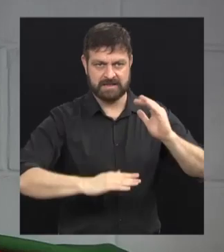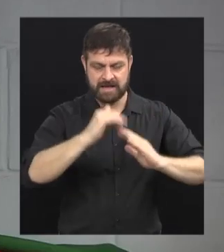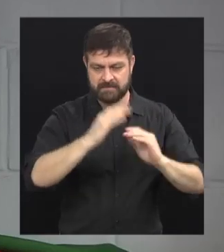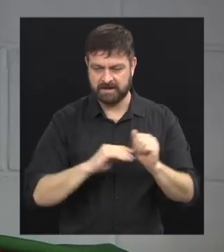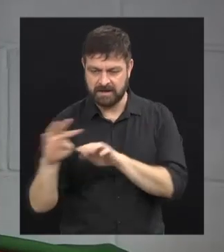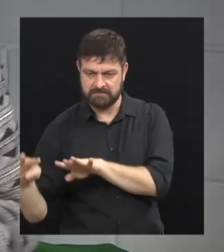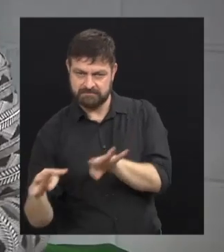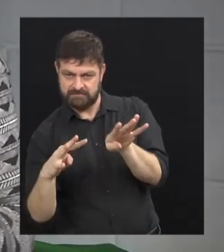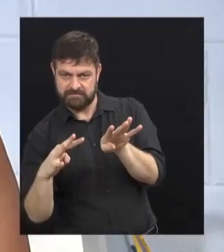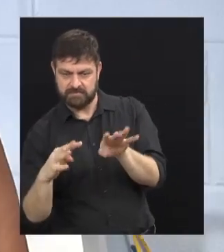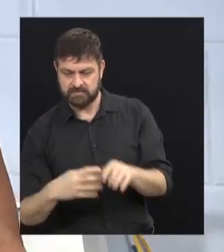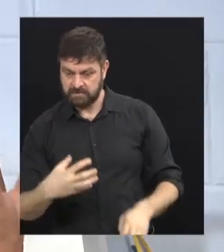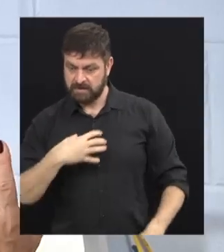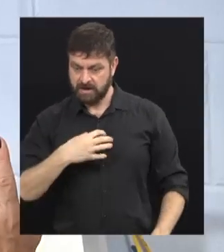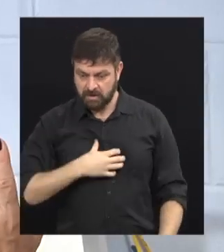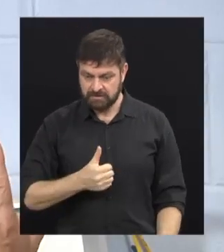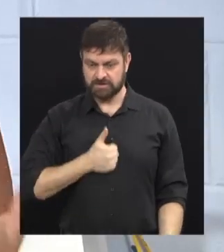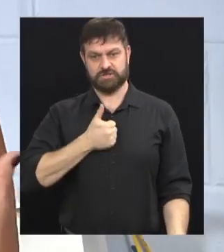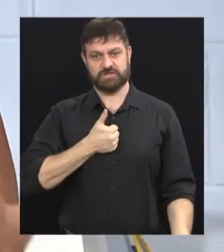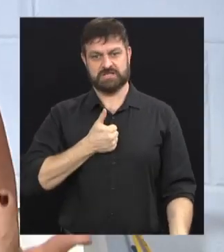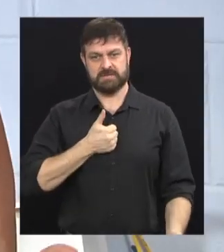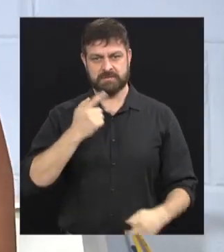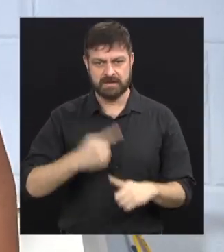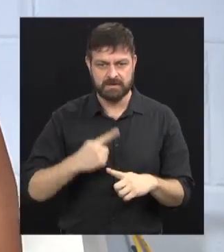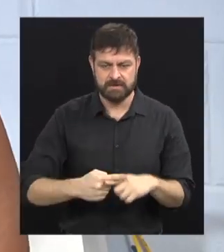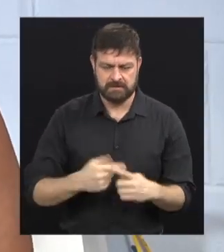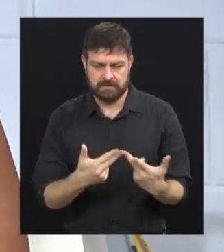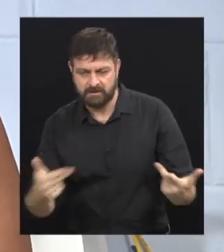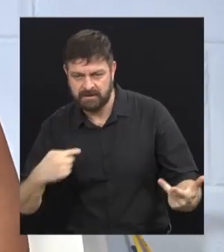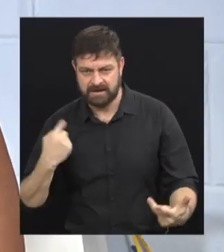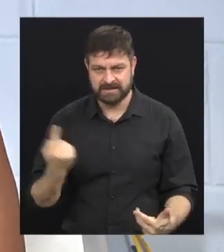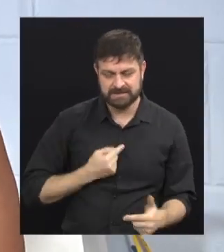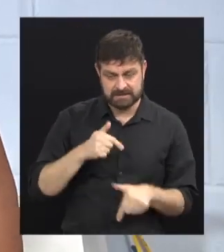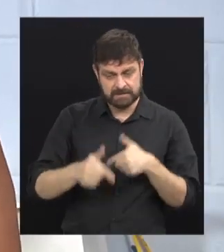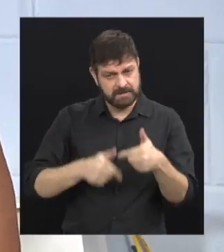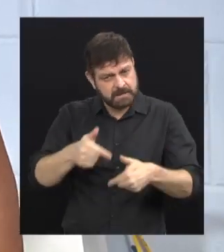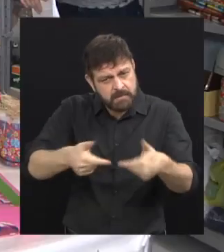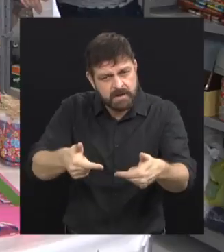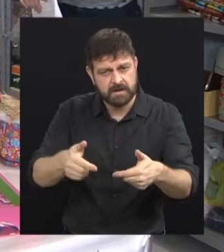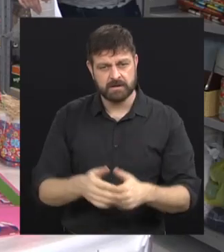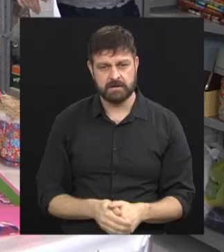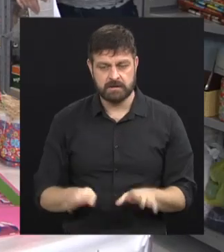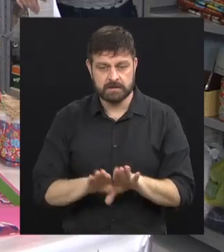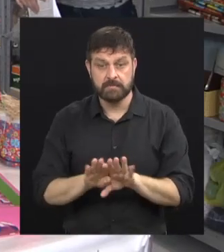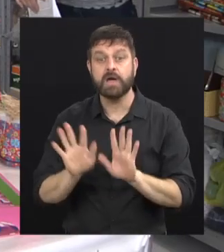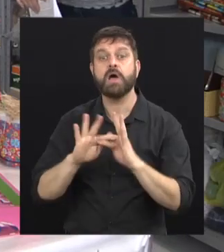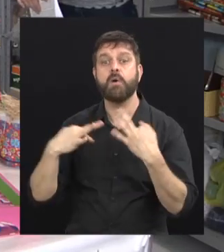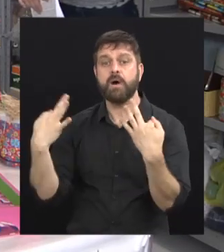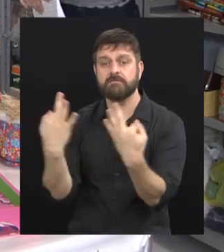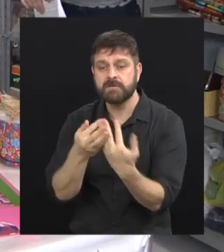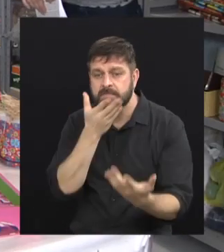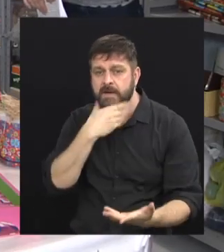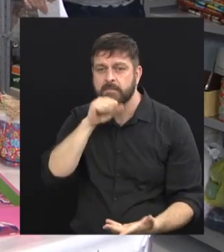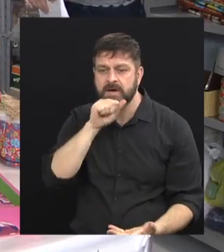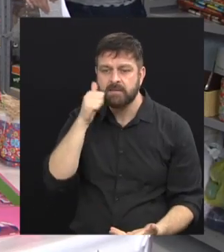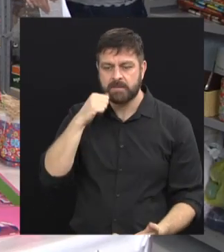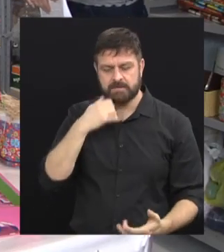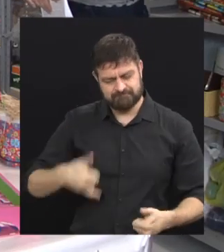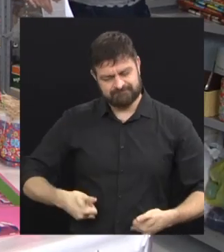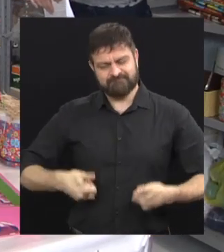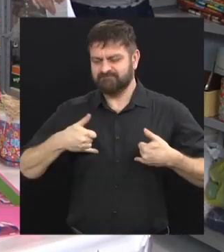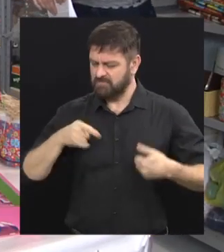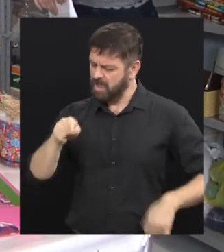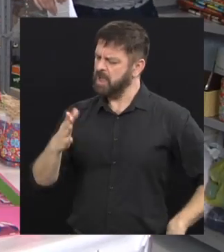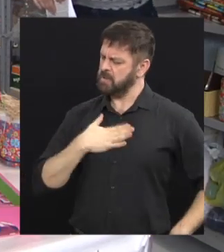espetáculos, apresentações. E a autoestima, né? Porque é uma coisa, assim, que a gente tem que trabalhar. E a questão dos pais também. Ficarem